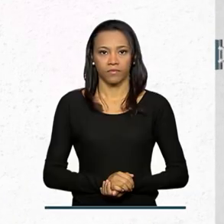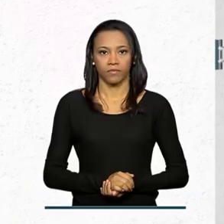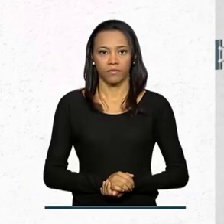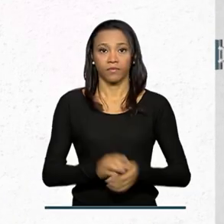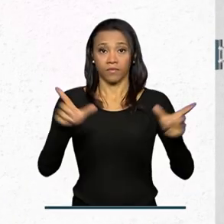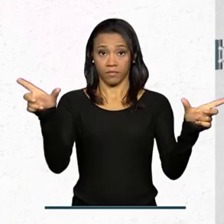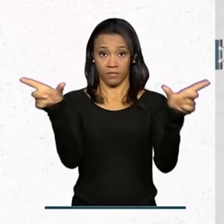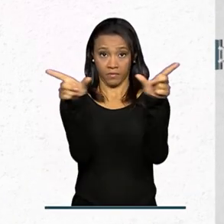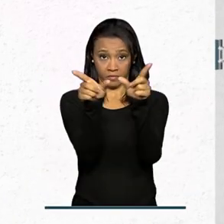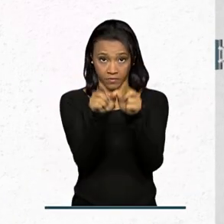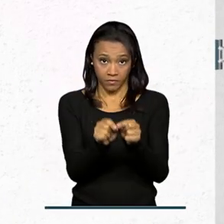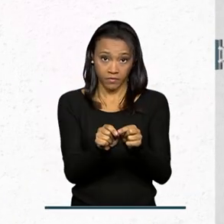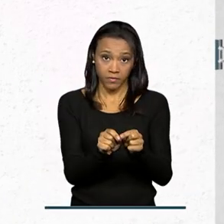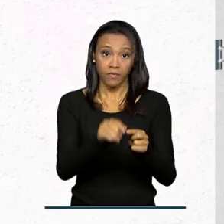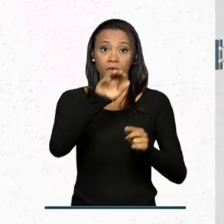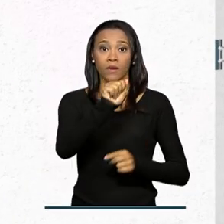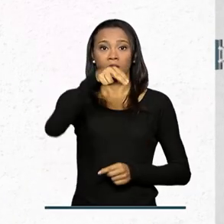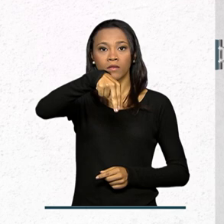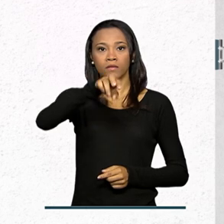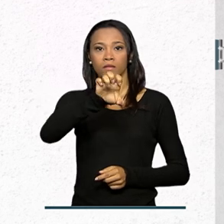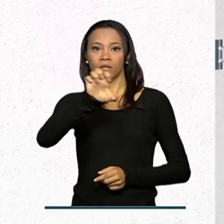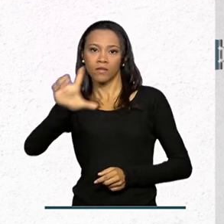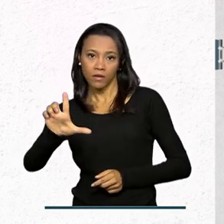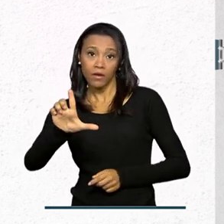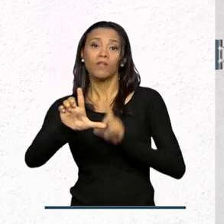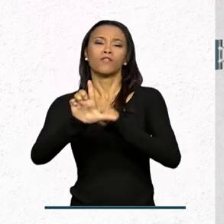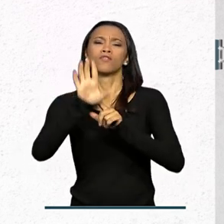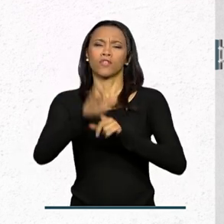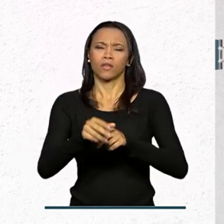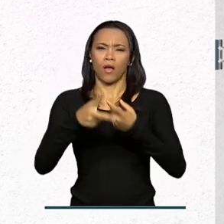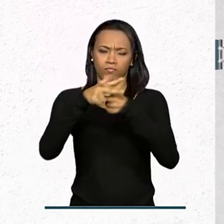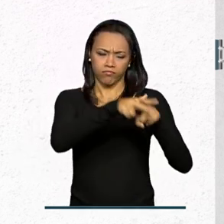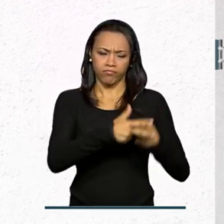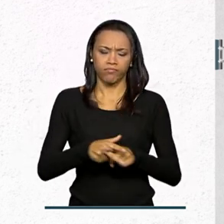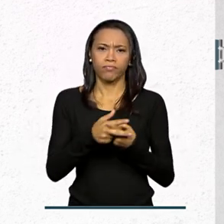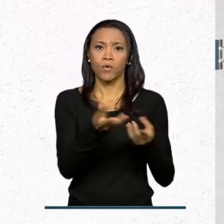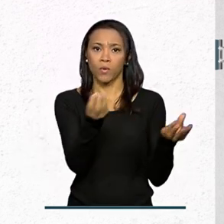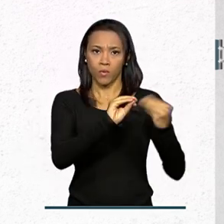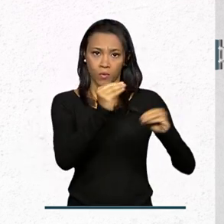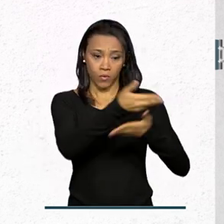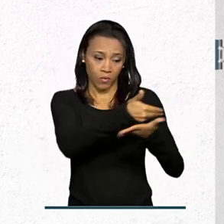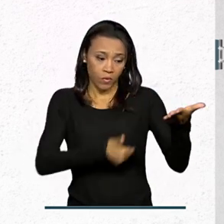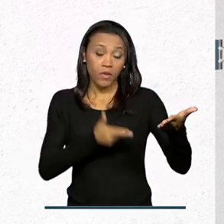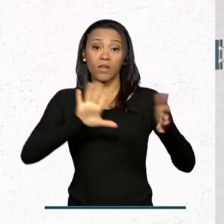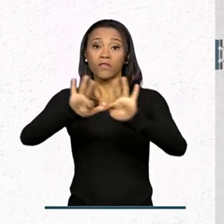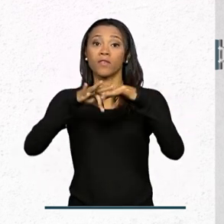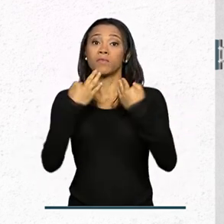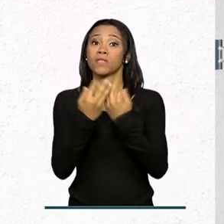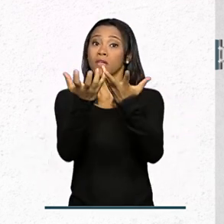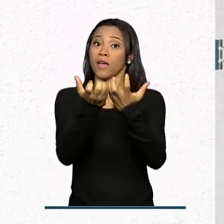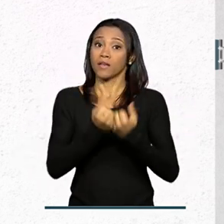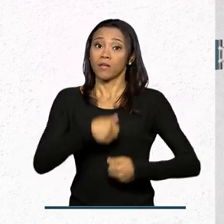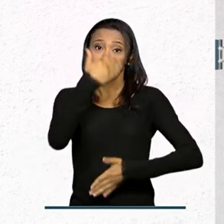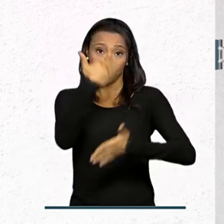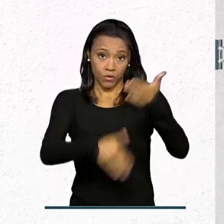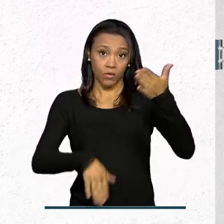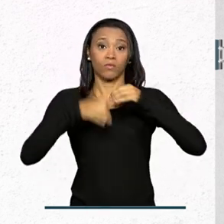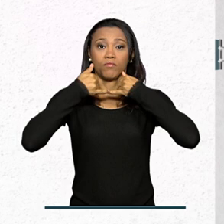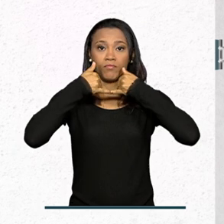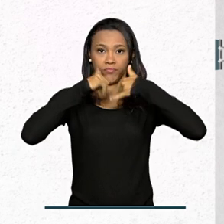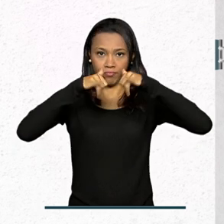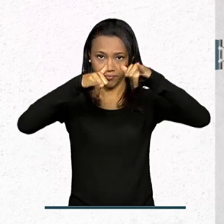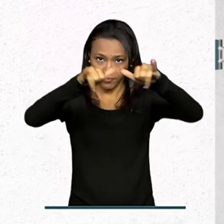A Agência Nacional de Energia Elétrica, ANEEL, está revisando os cadastros das famílias beneficiárias do programa Tarifa Social,